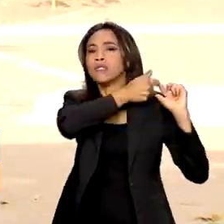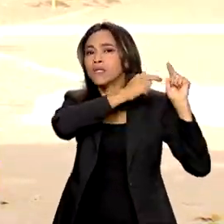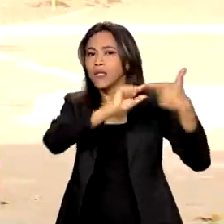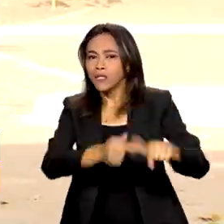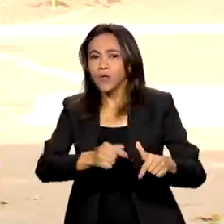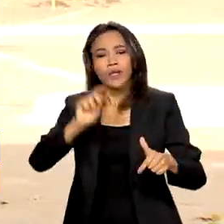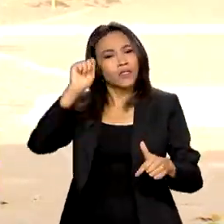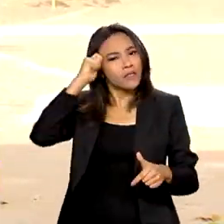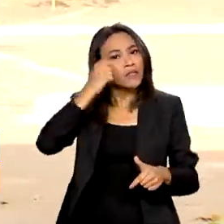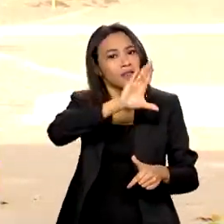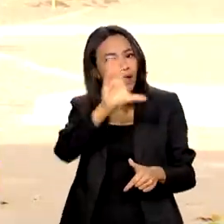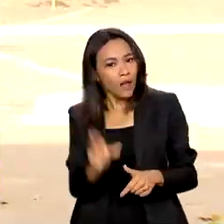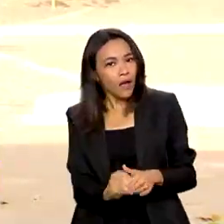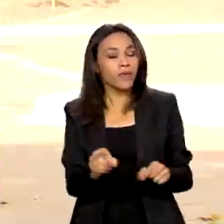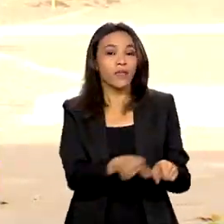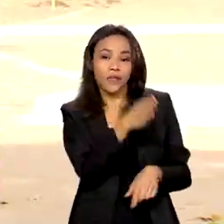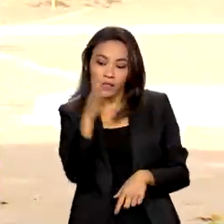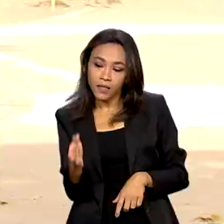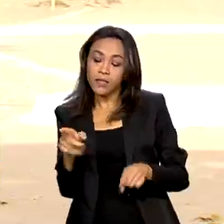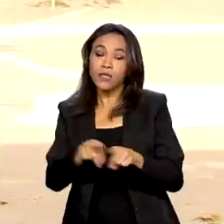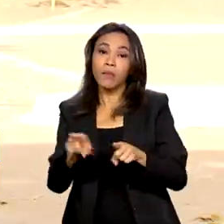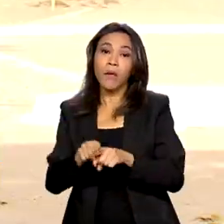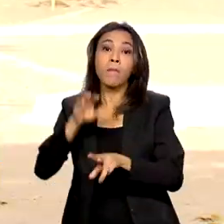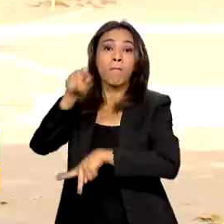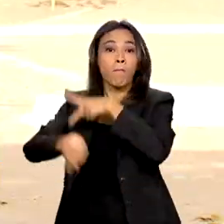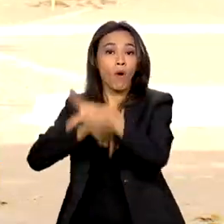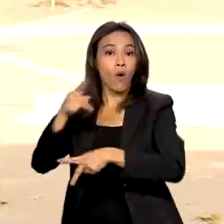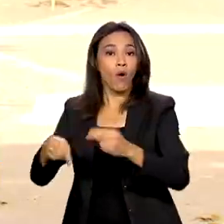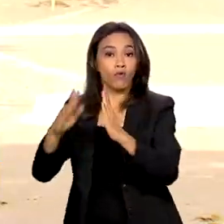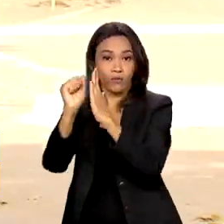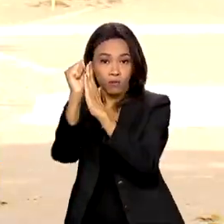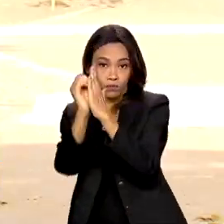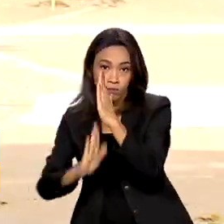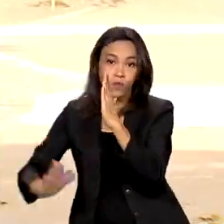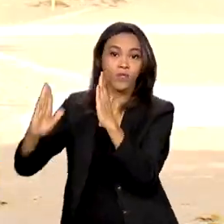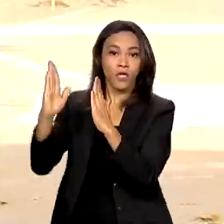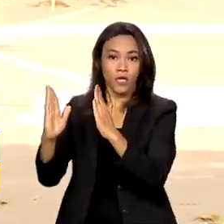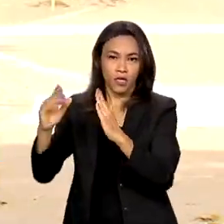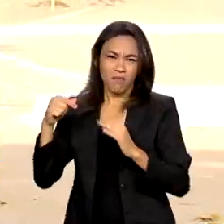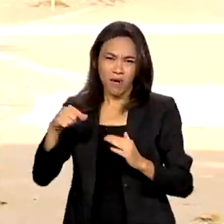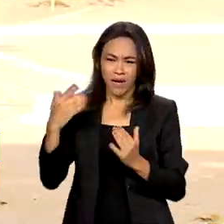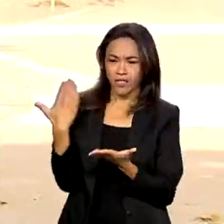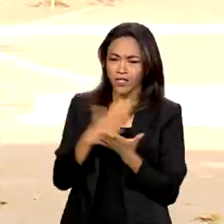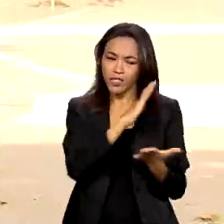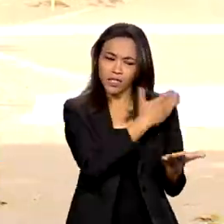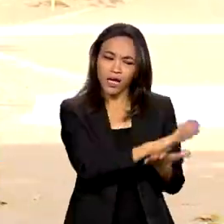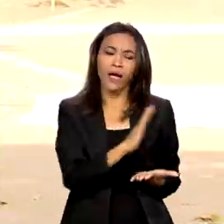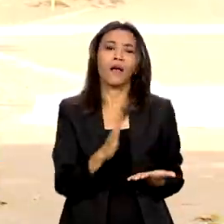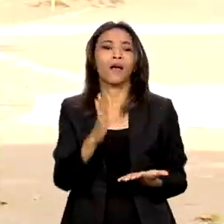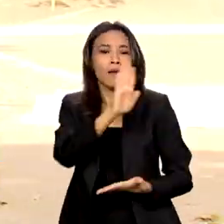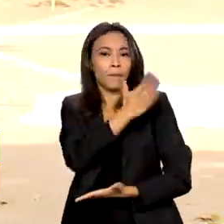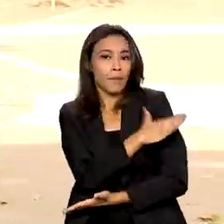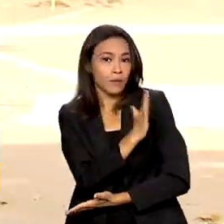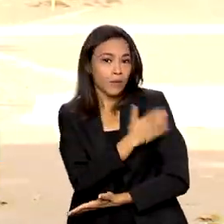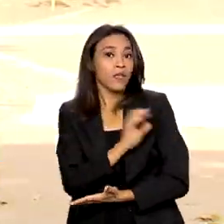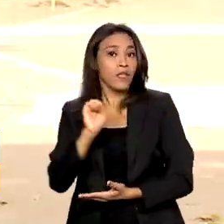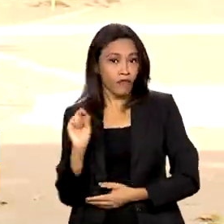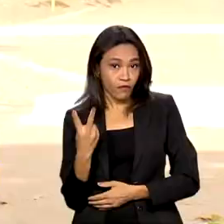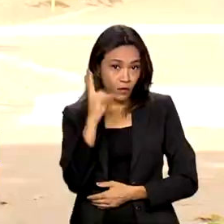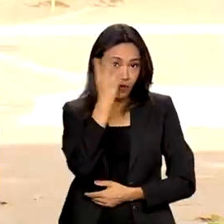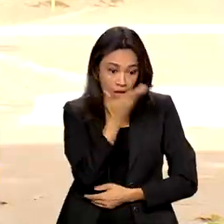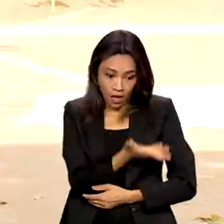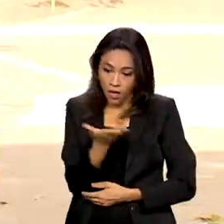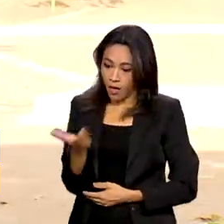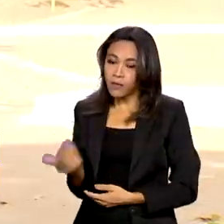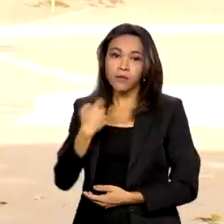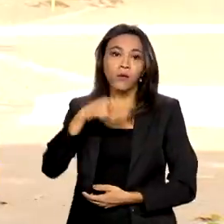matriz africana e povos de terreiro. Para desconstruir esse preconceito e valorizar essa cultura de